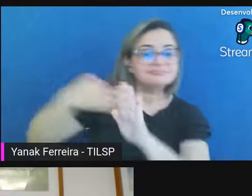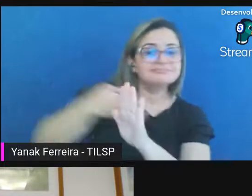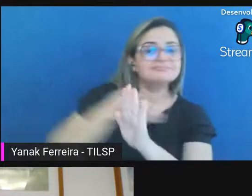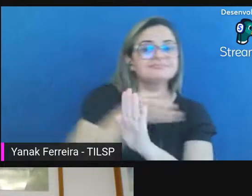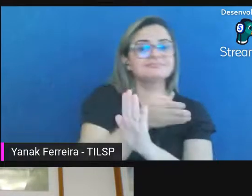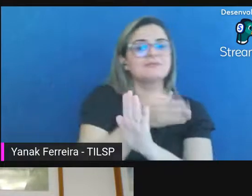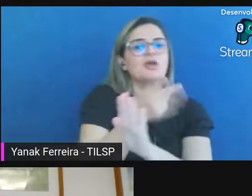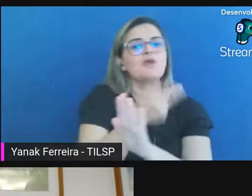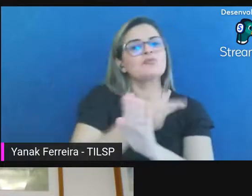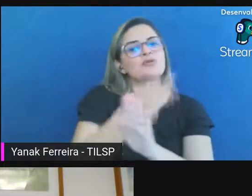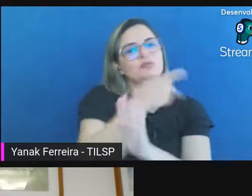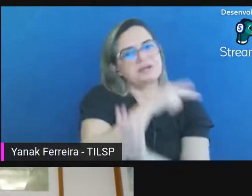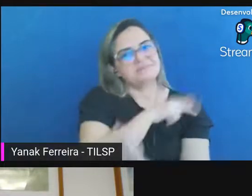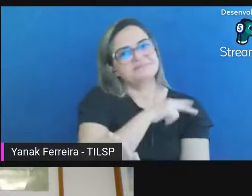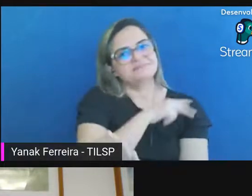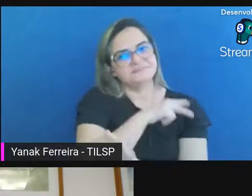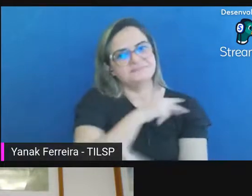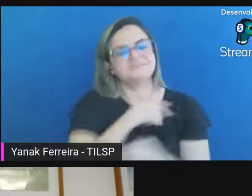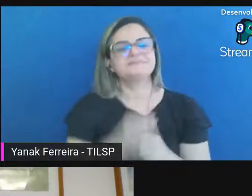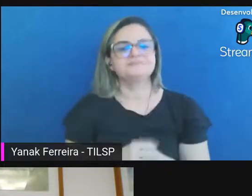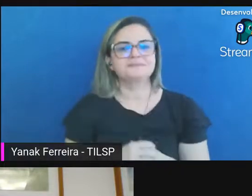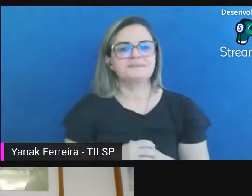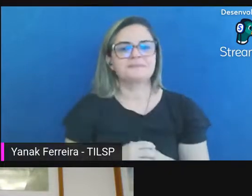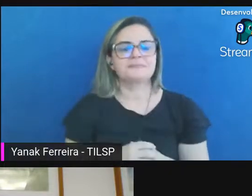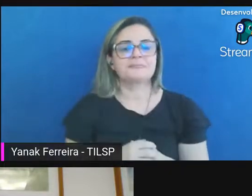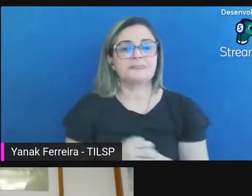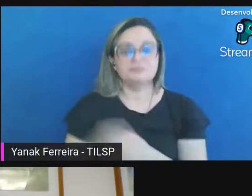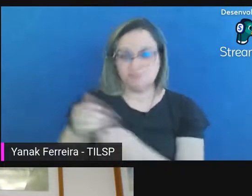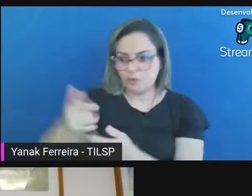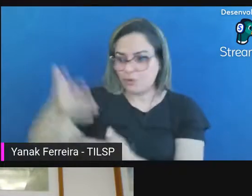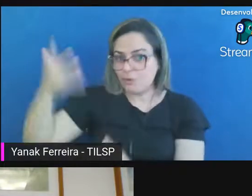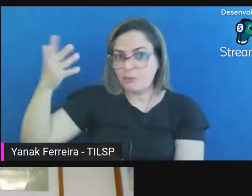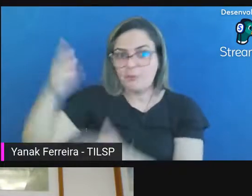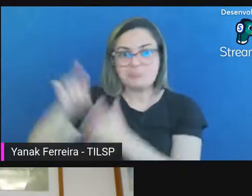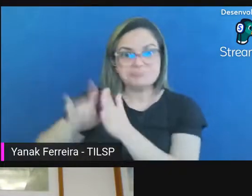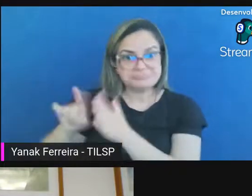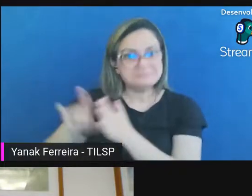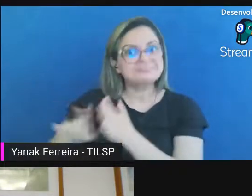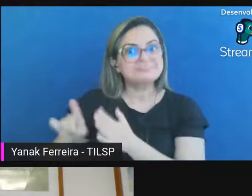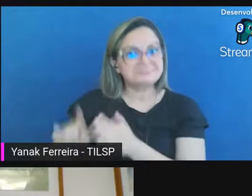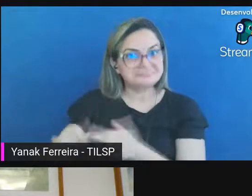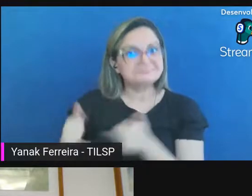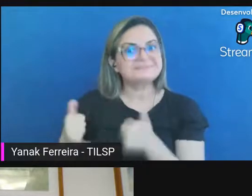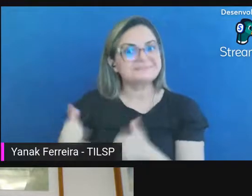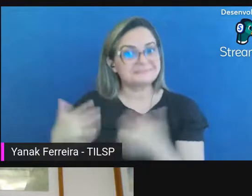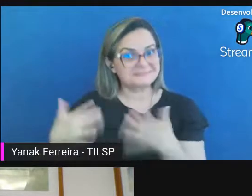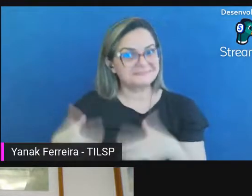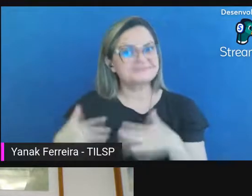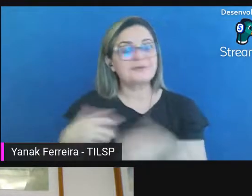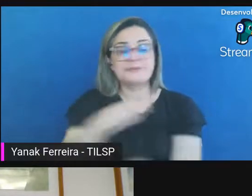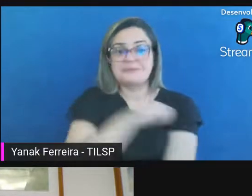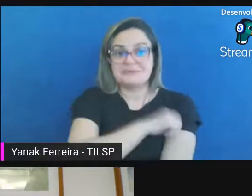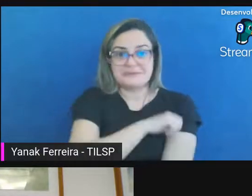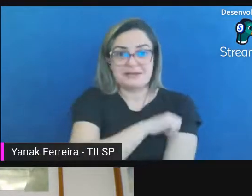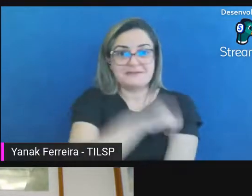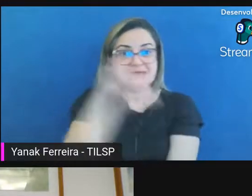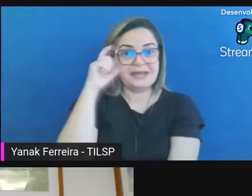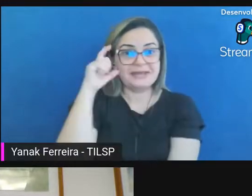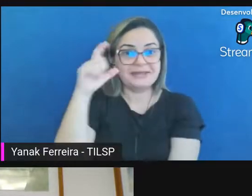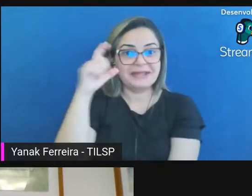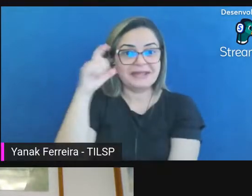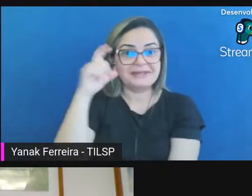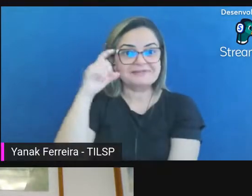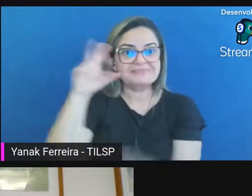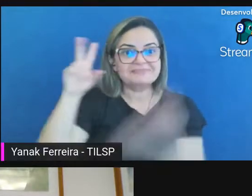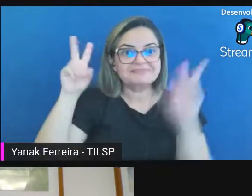canais são muitas as perguntas os alunos ficaram bem instigados interessados no tema que